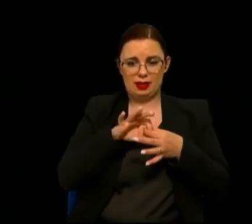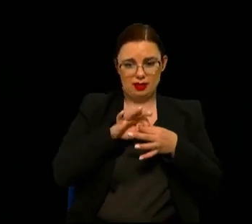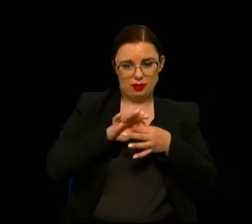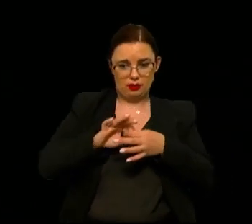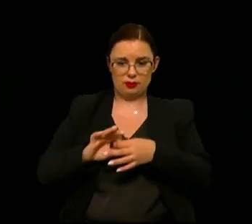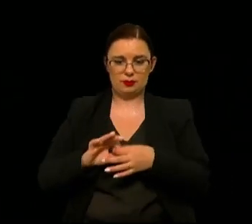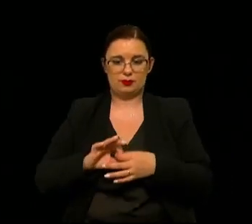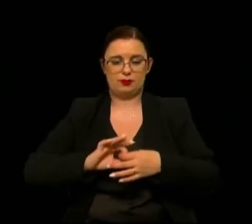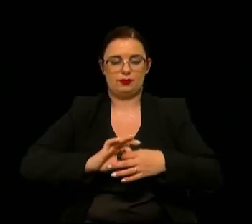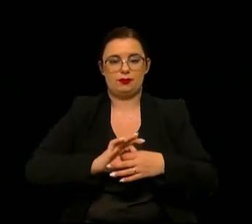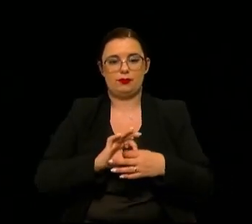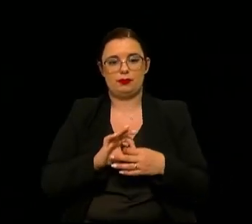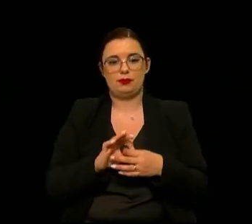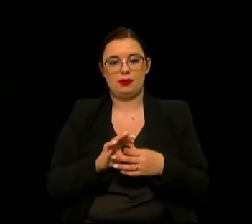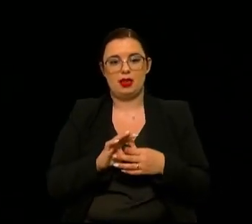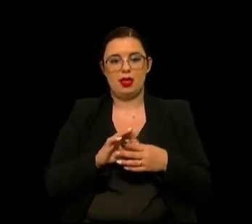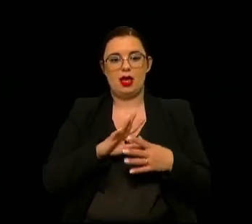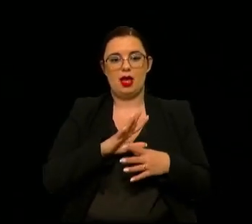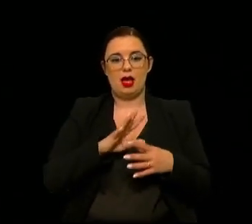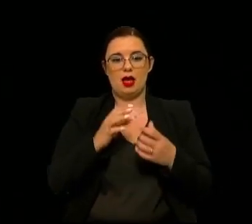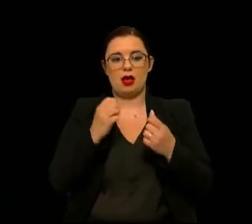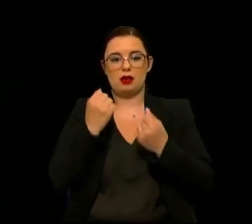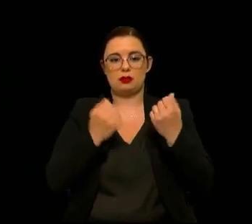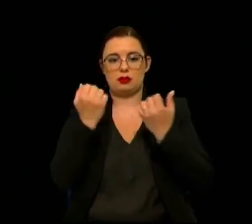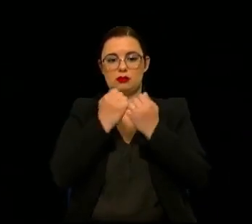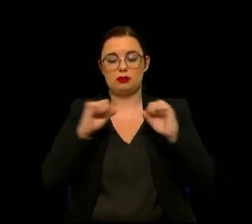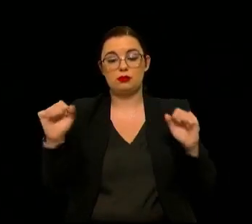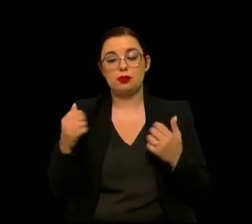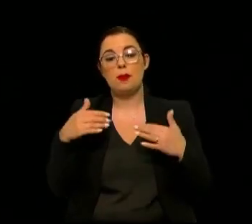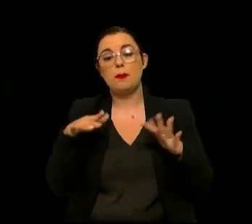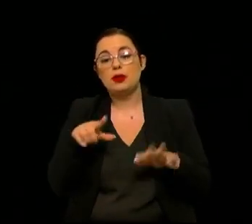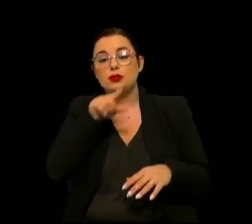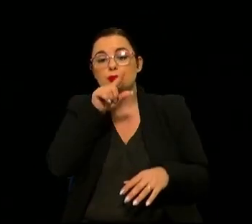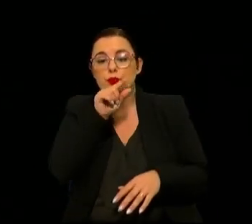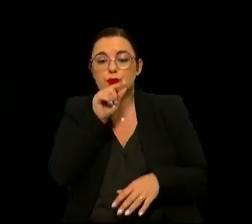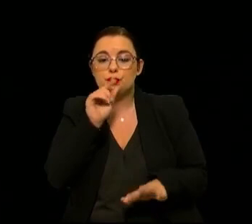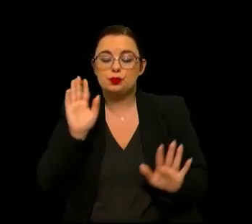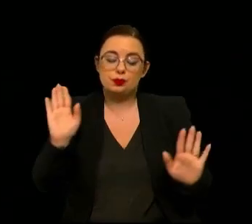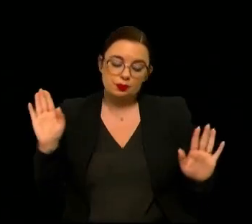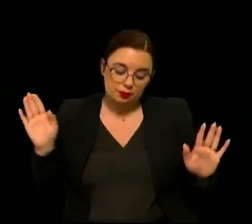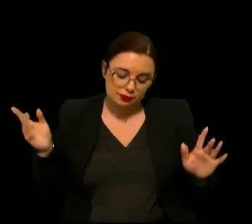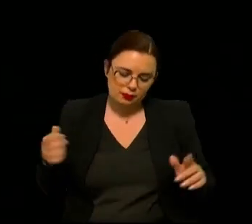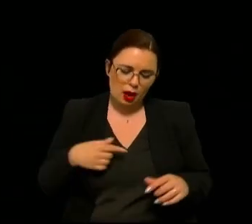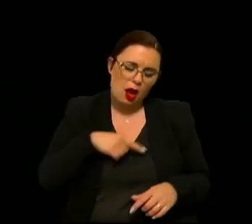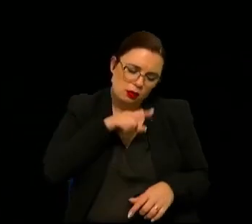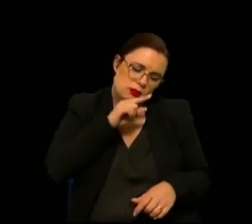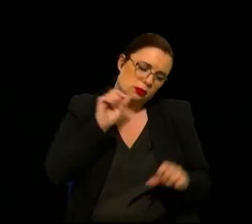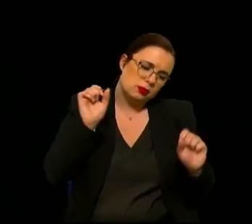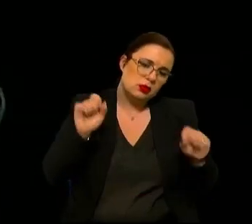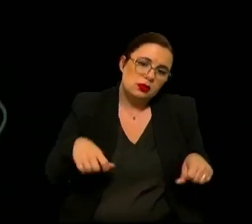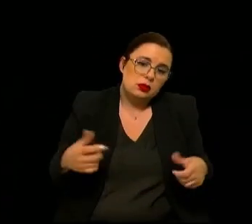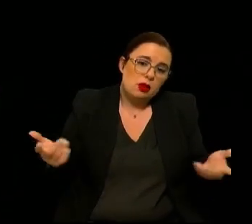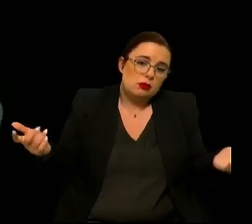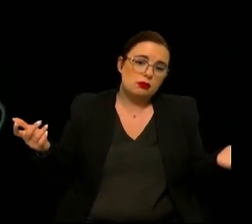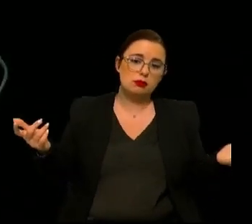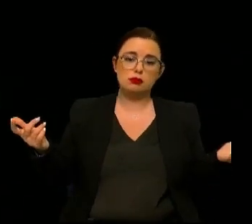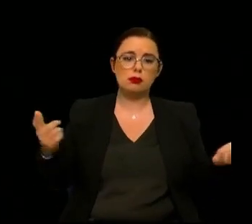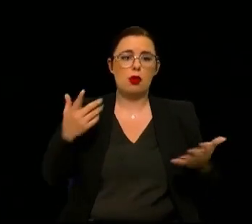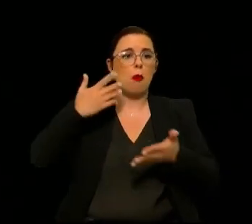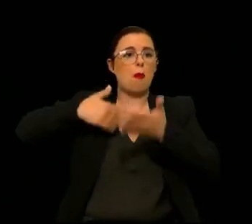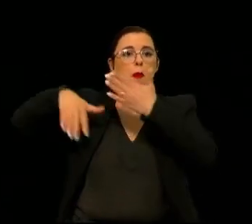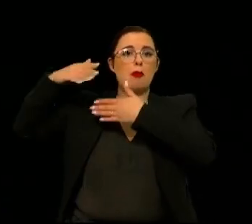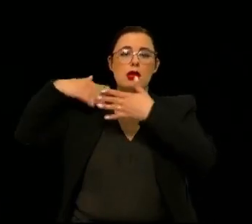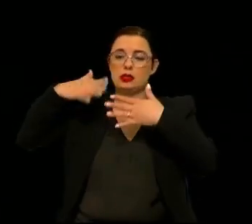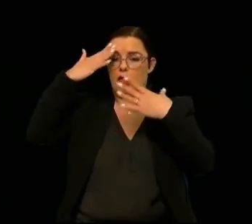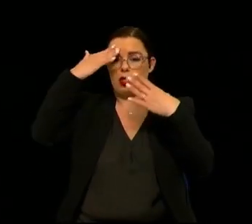veículos autónomos. O pombo, o pombo sim, sim, aliás, o nosso passado